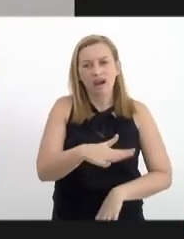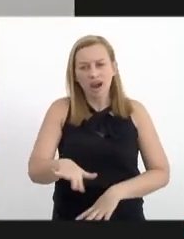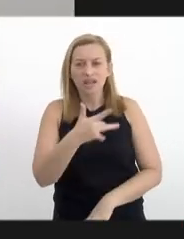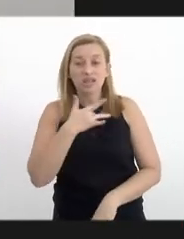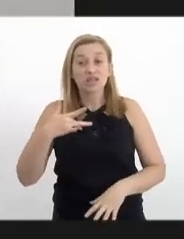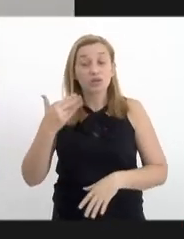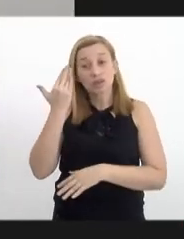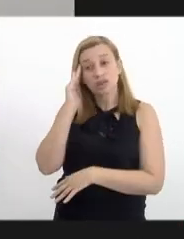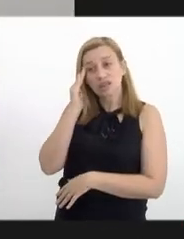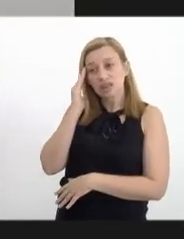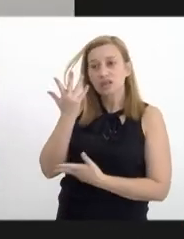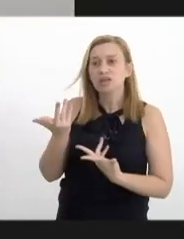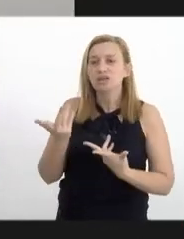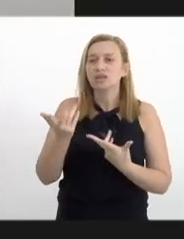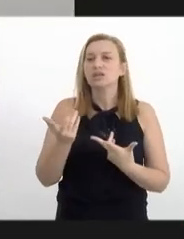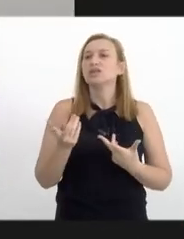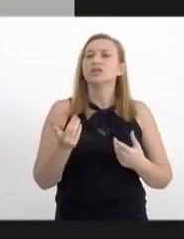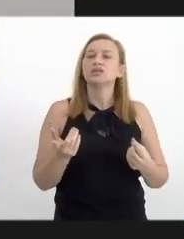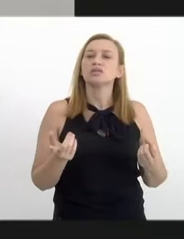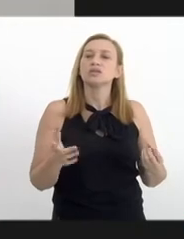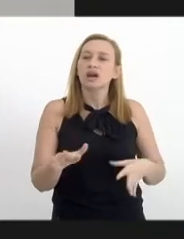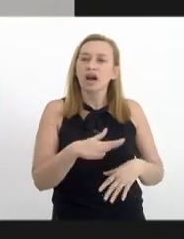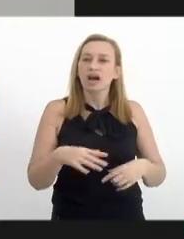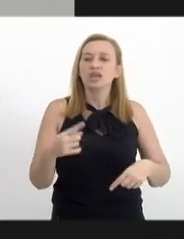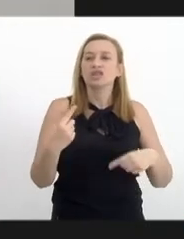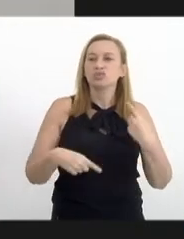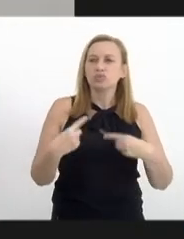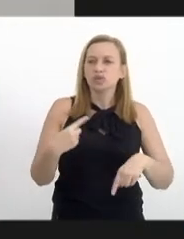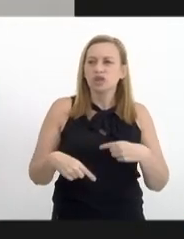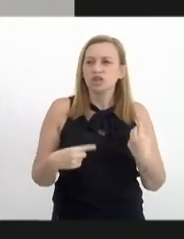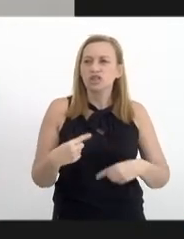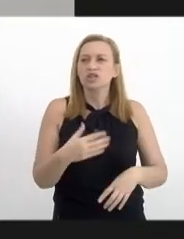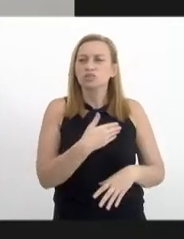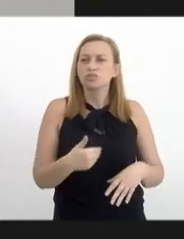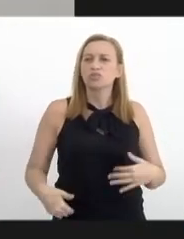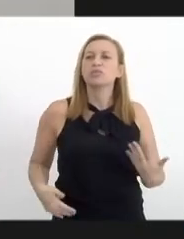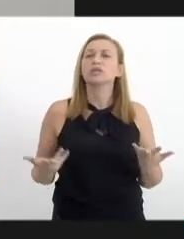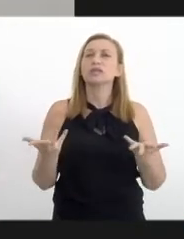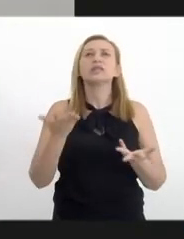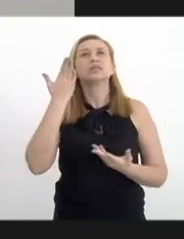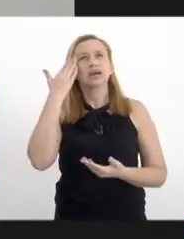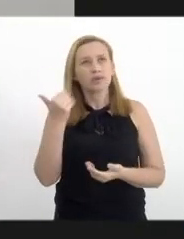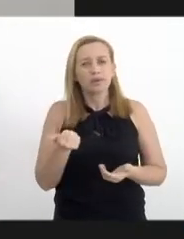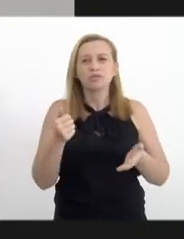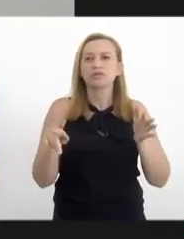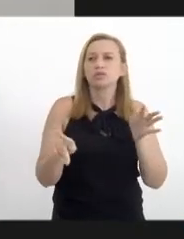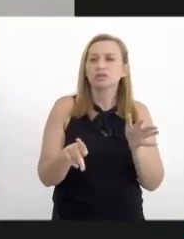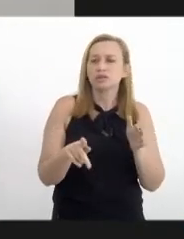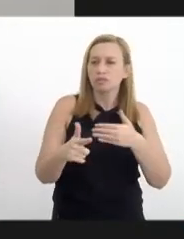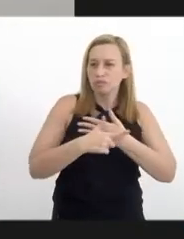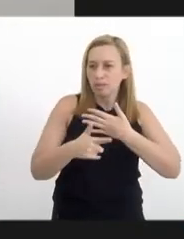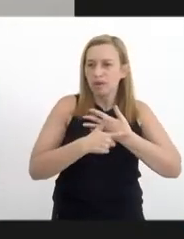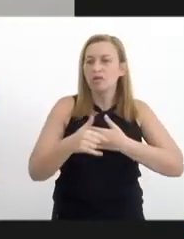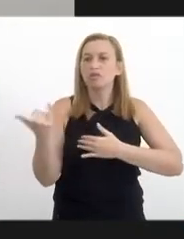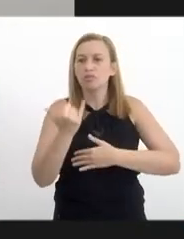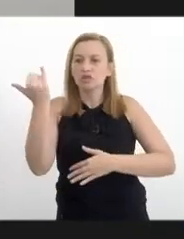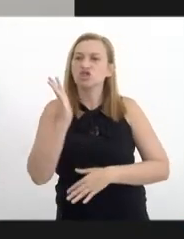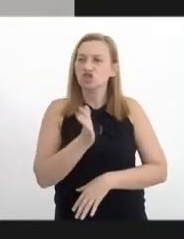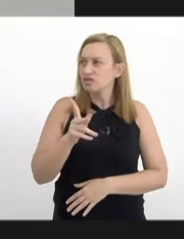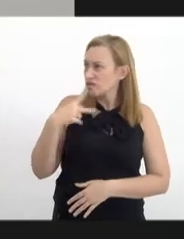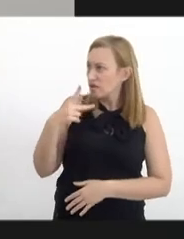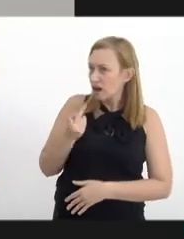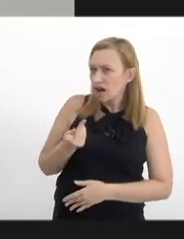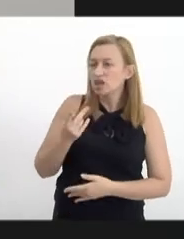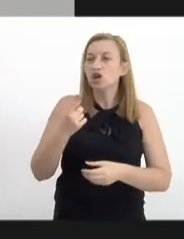compreendendo que se trata de fato de uma política intersetorial, a gente sabe que tem um papel importante. como foi dito já, quer dizer,